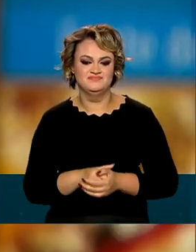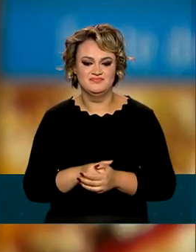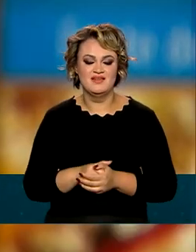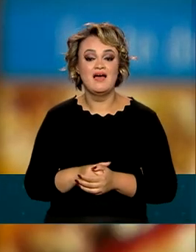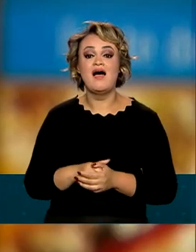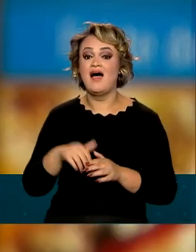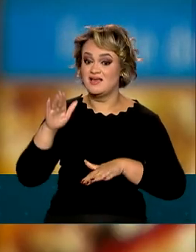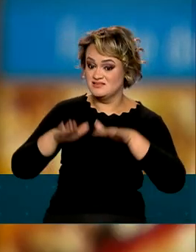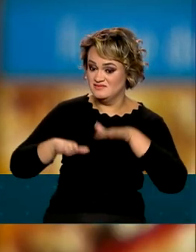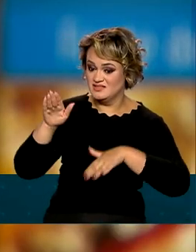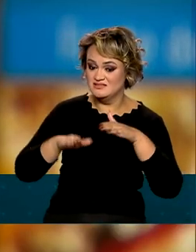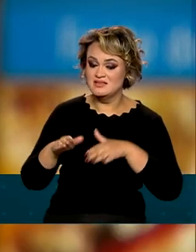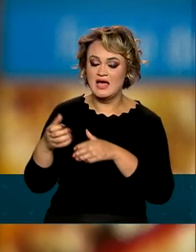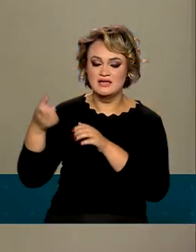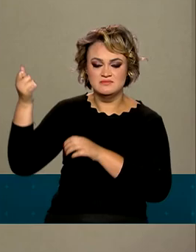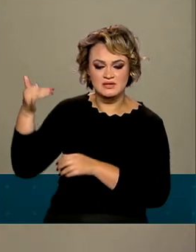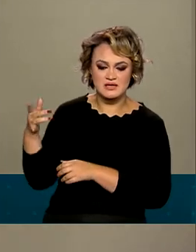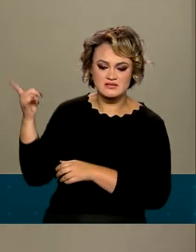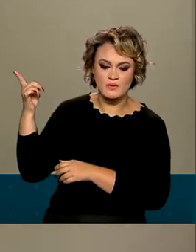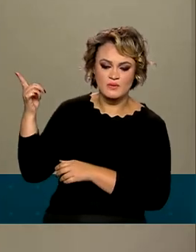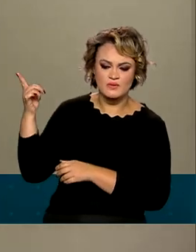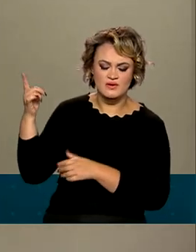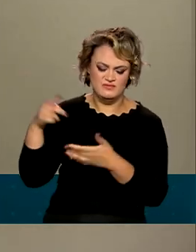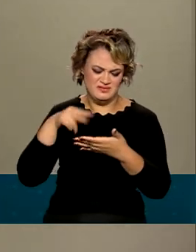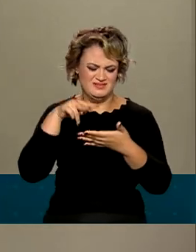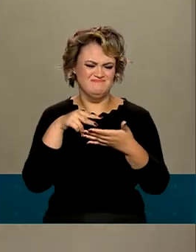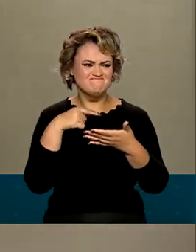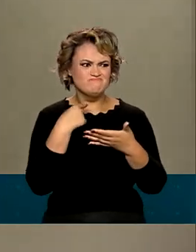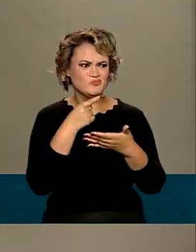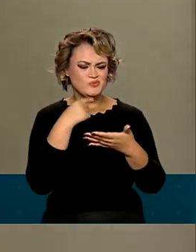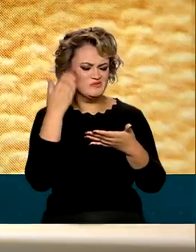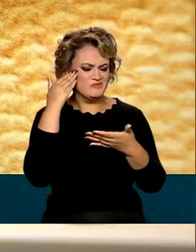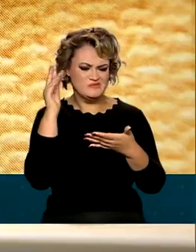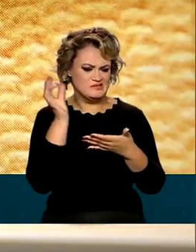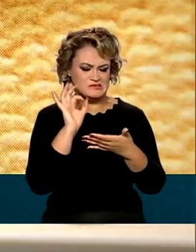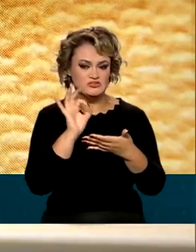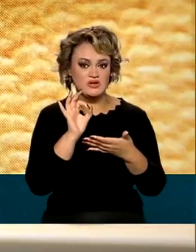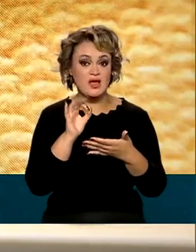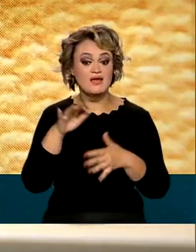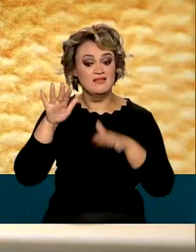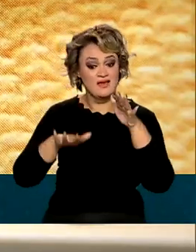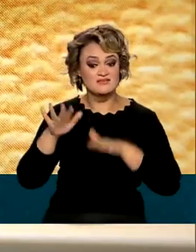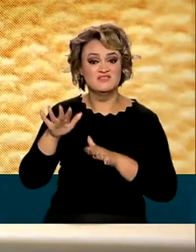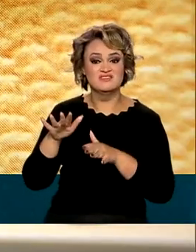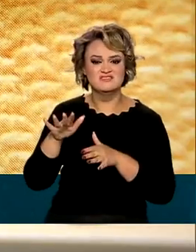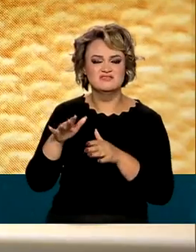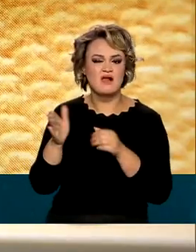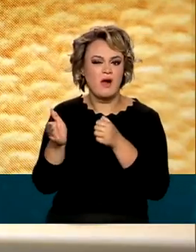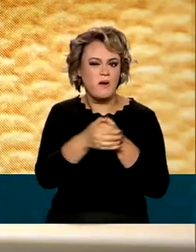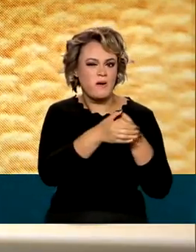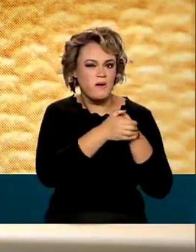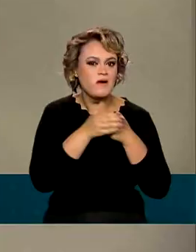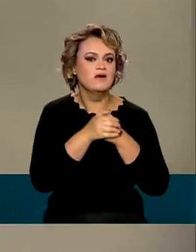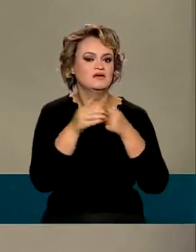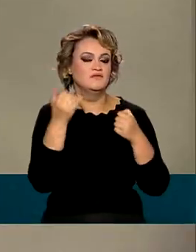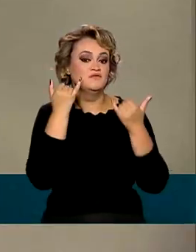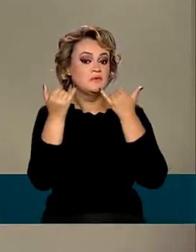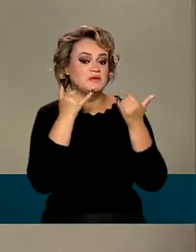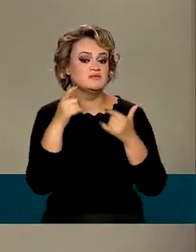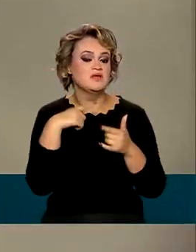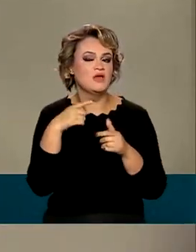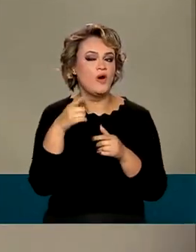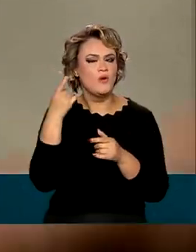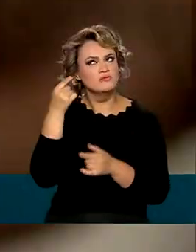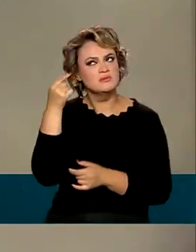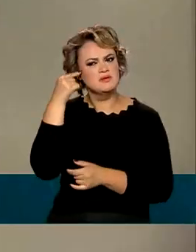alguns casos, a descrição nos rótulos causa mais dúvidas ainda. E muitas vezes até esconde a realidade ou